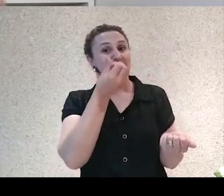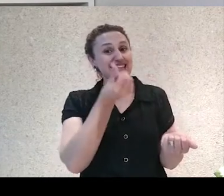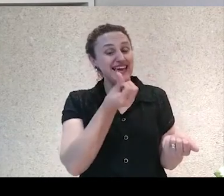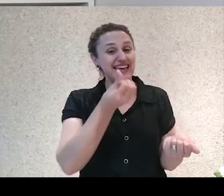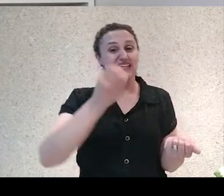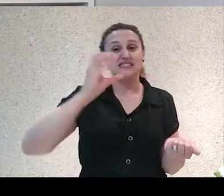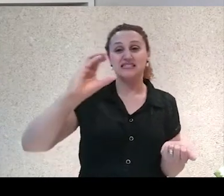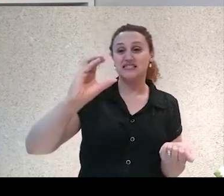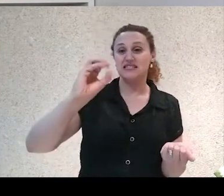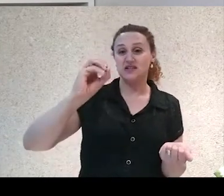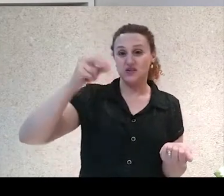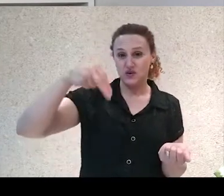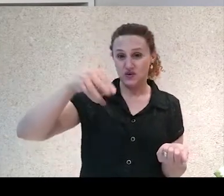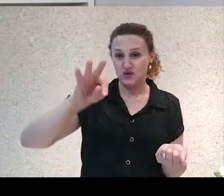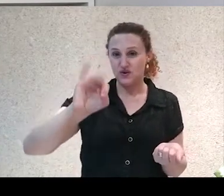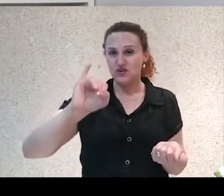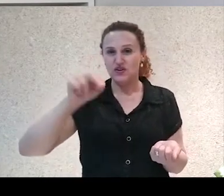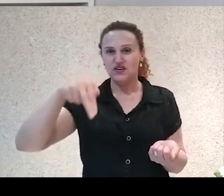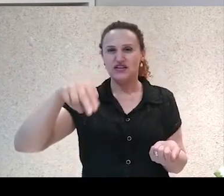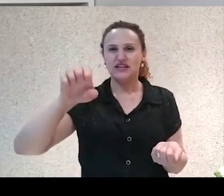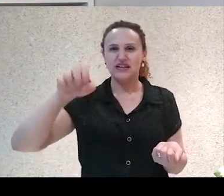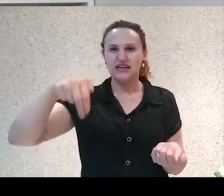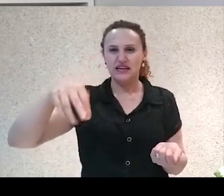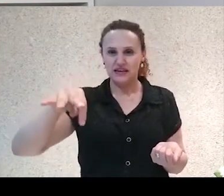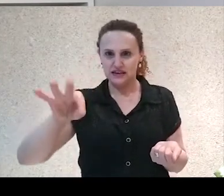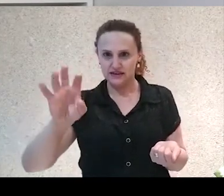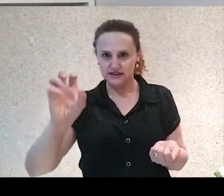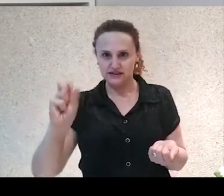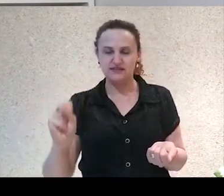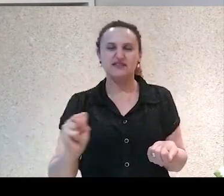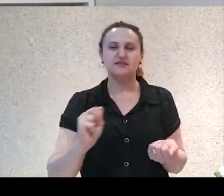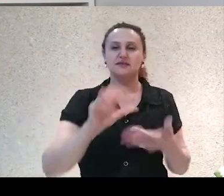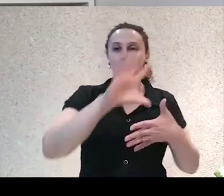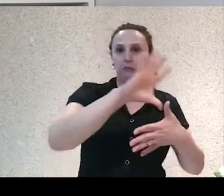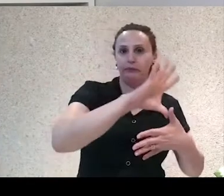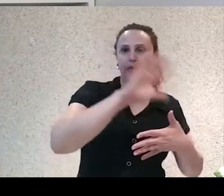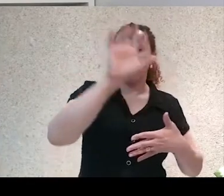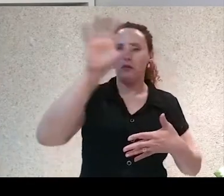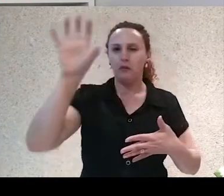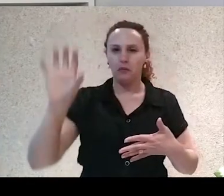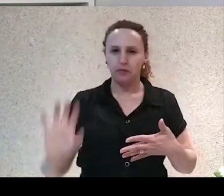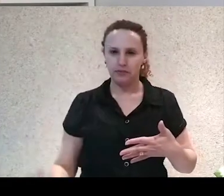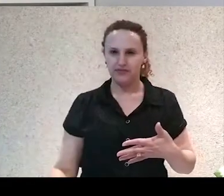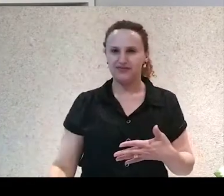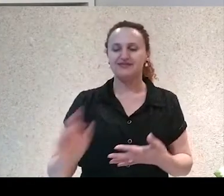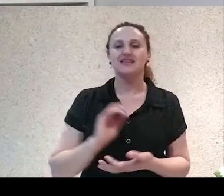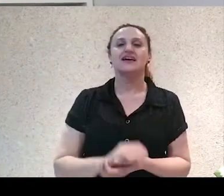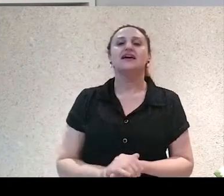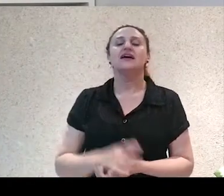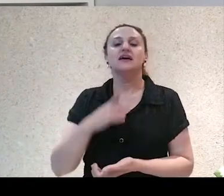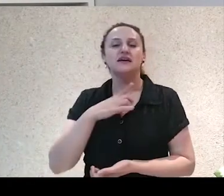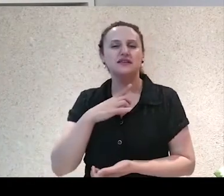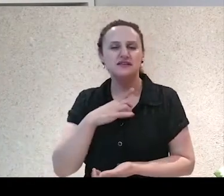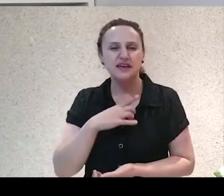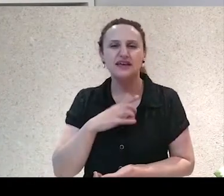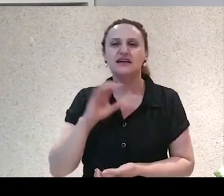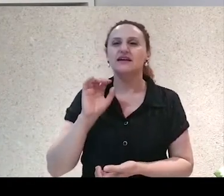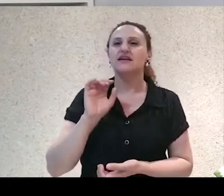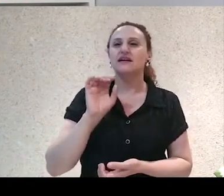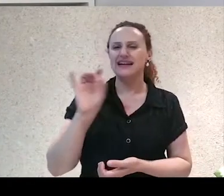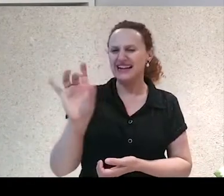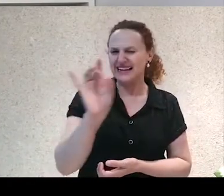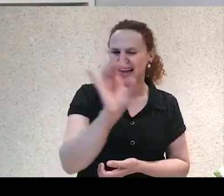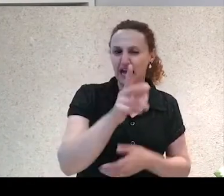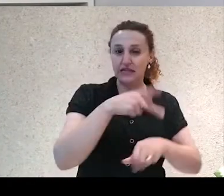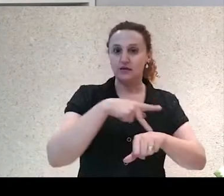que existem países que fazem parte desses continentes, e cada país tem várias obras que fazem parte